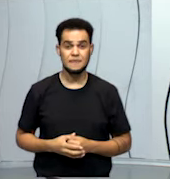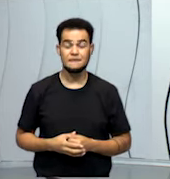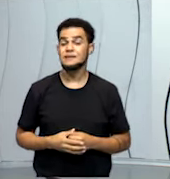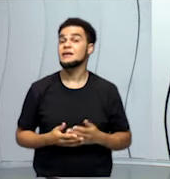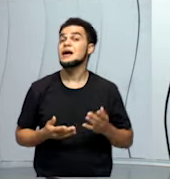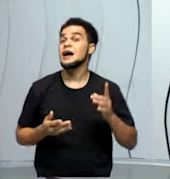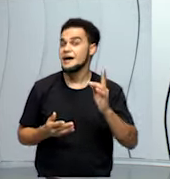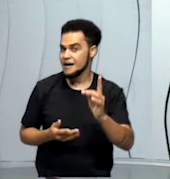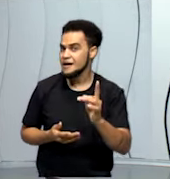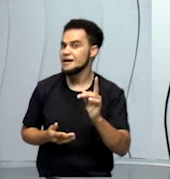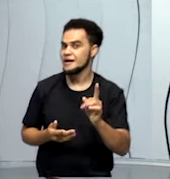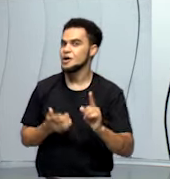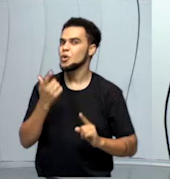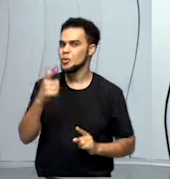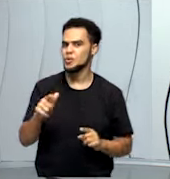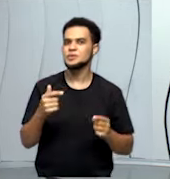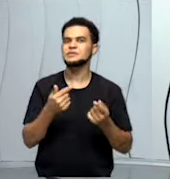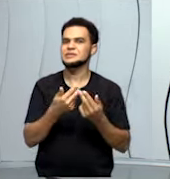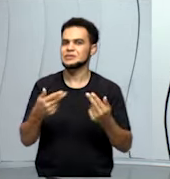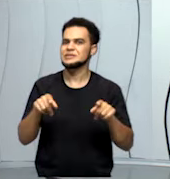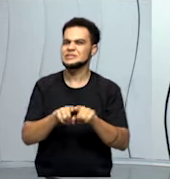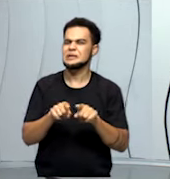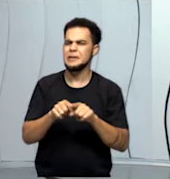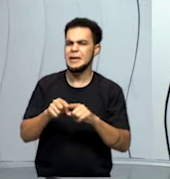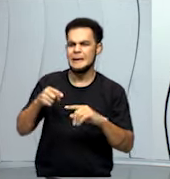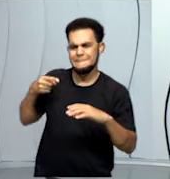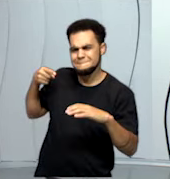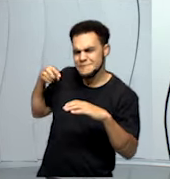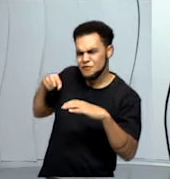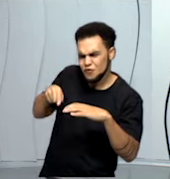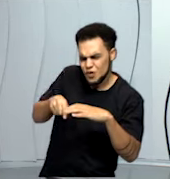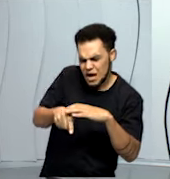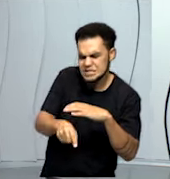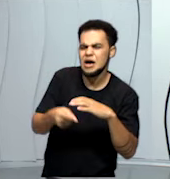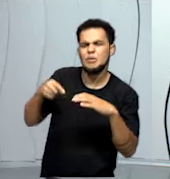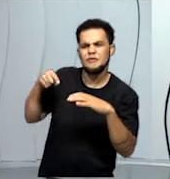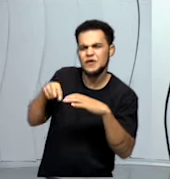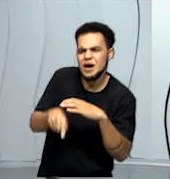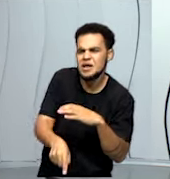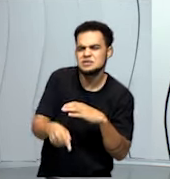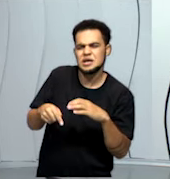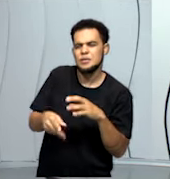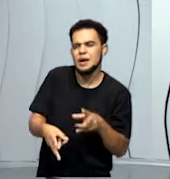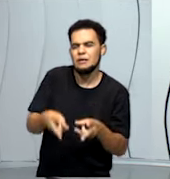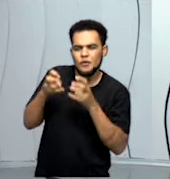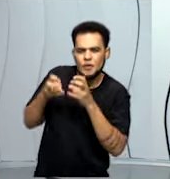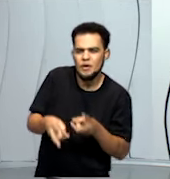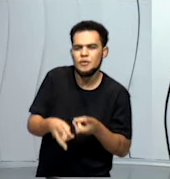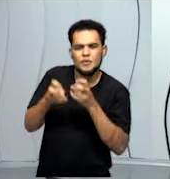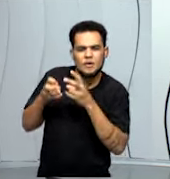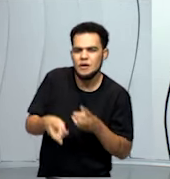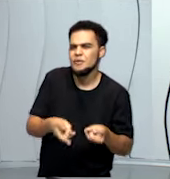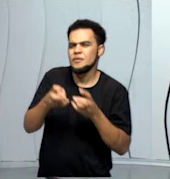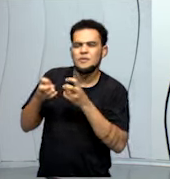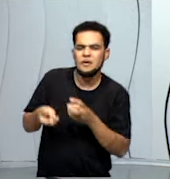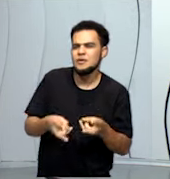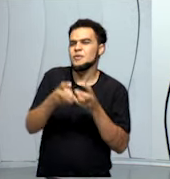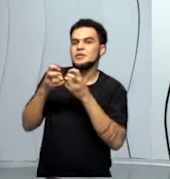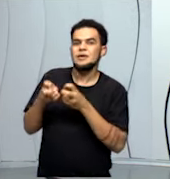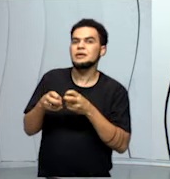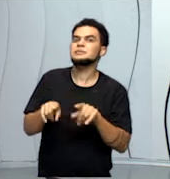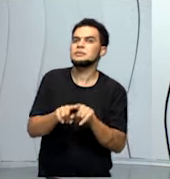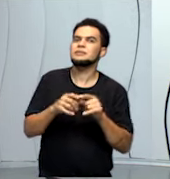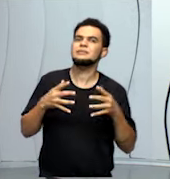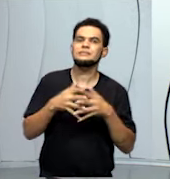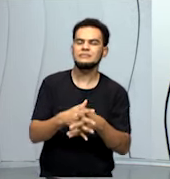A perfuração excessiva também é um desvio do ciclo da água. Que isso, professora? A perfuração excessiva está